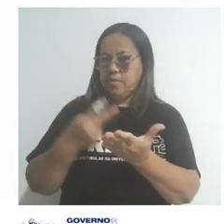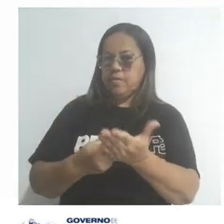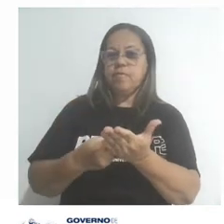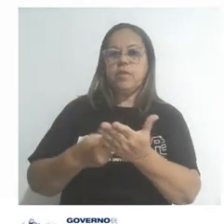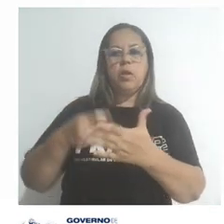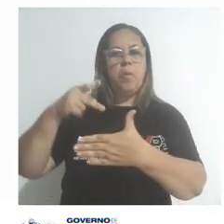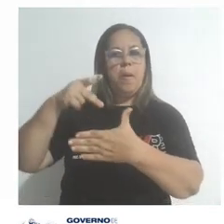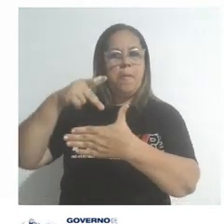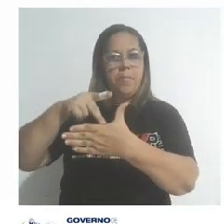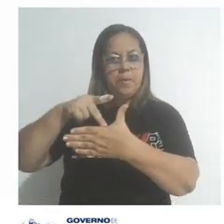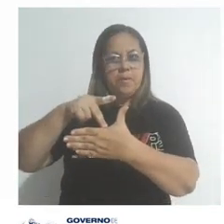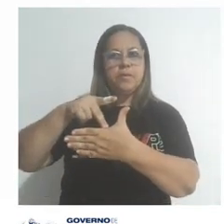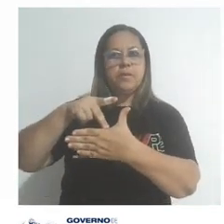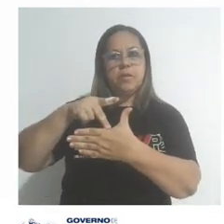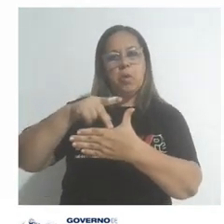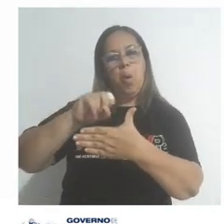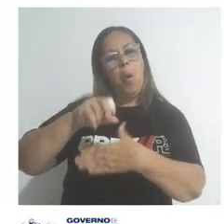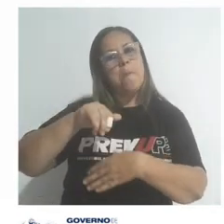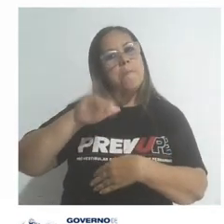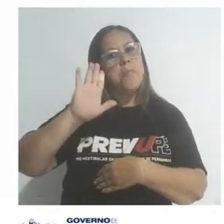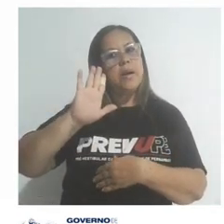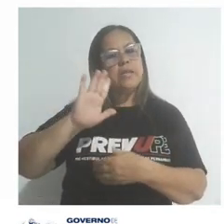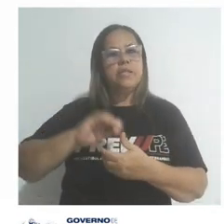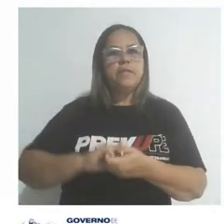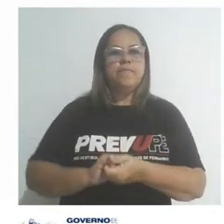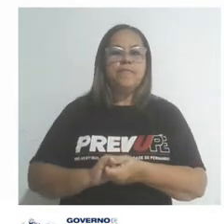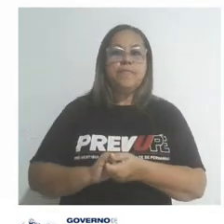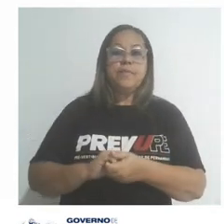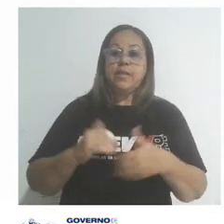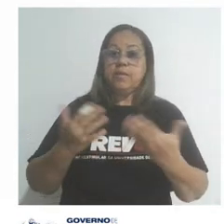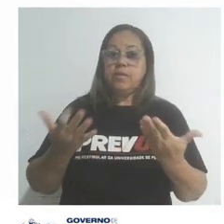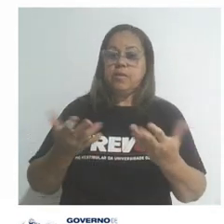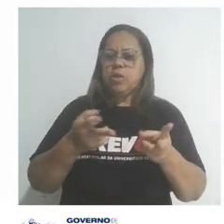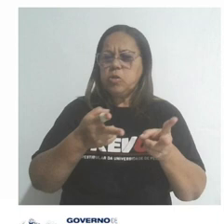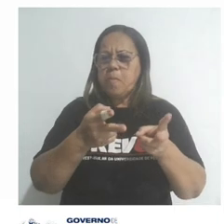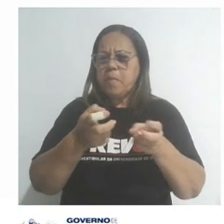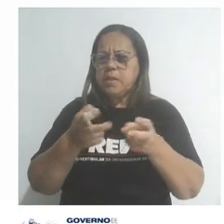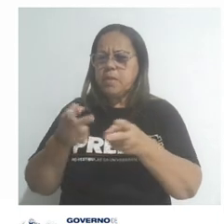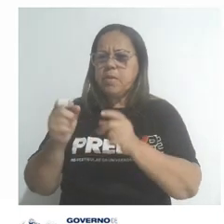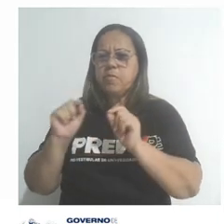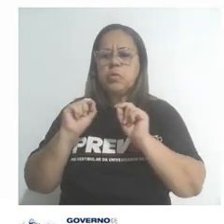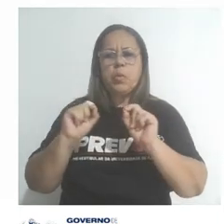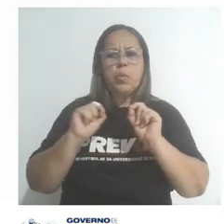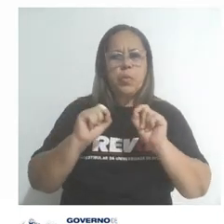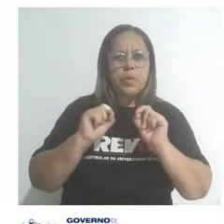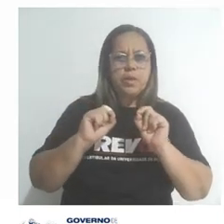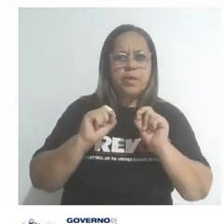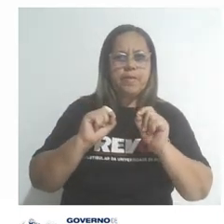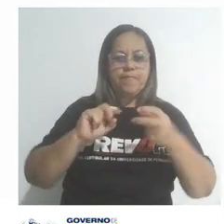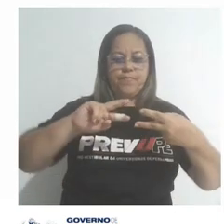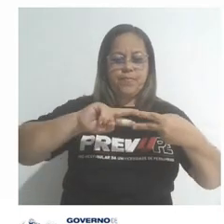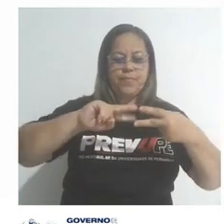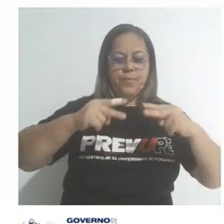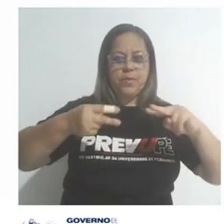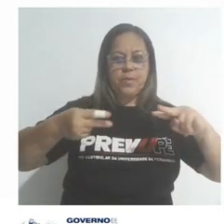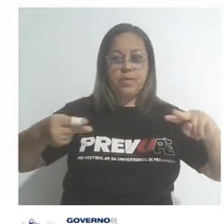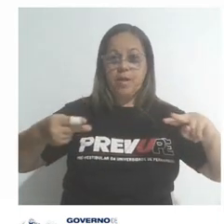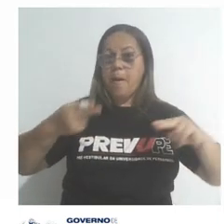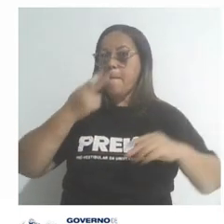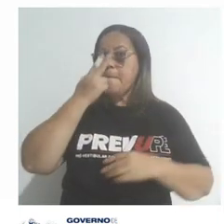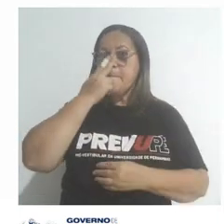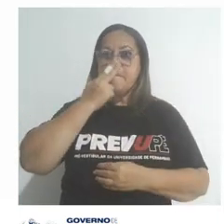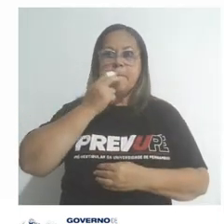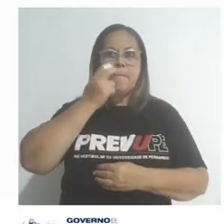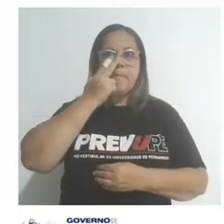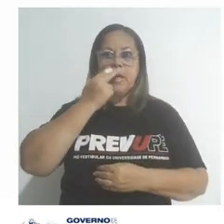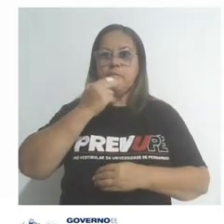proteína, em mais de uma proteína. Com isso, pessoal, a gente percebe o seguinte, o nosso DNA é o mesmo em todas